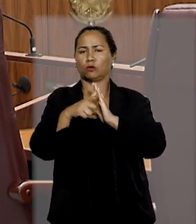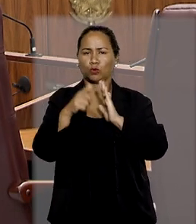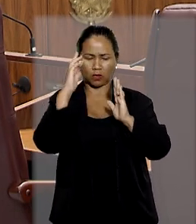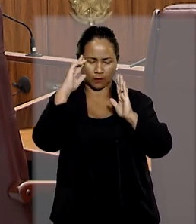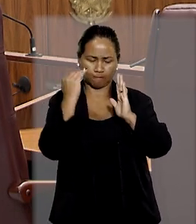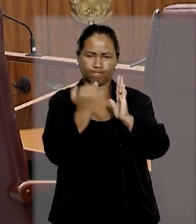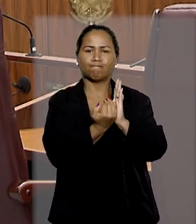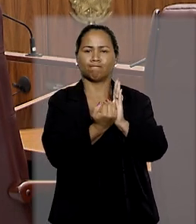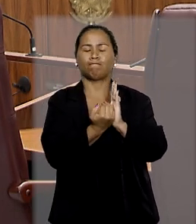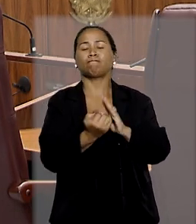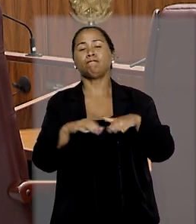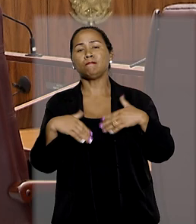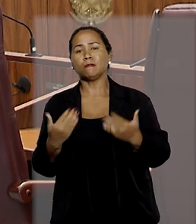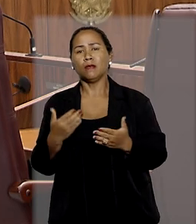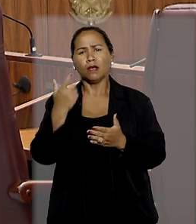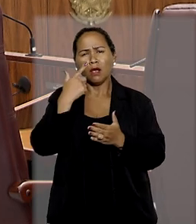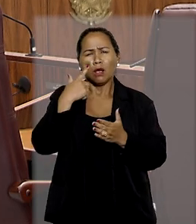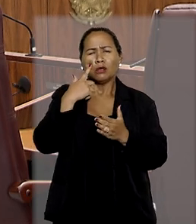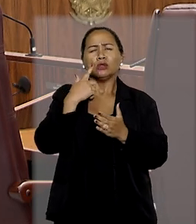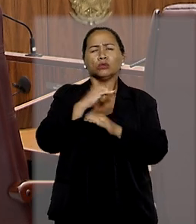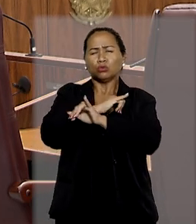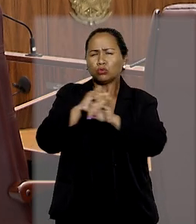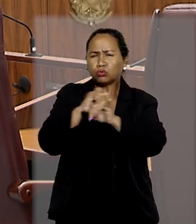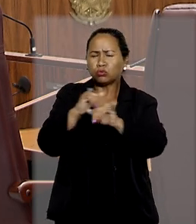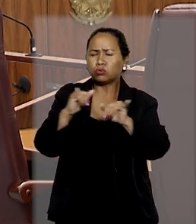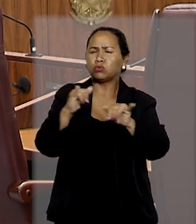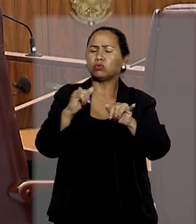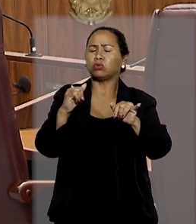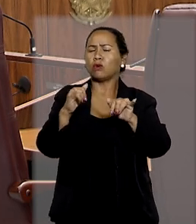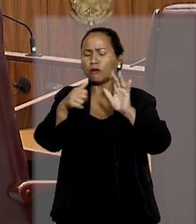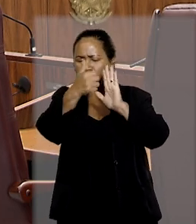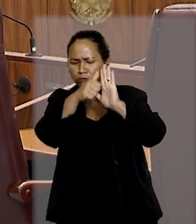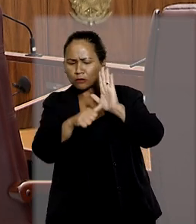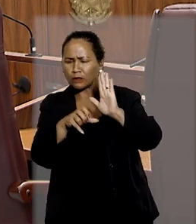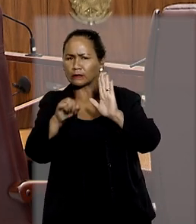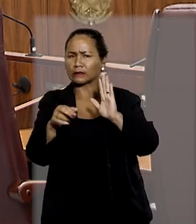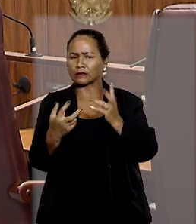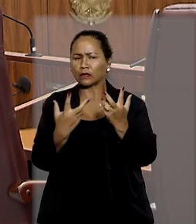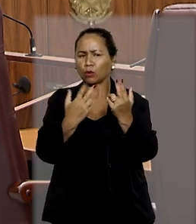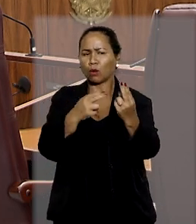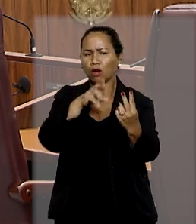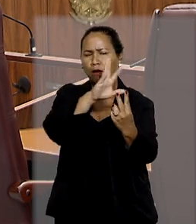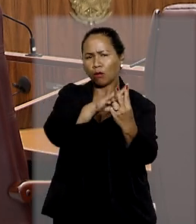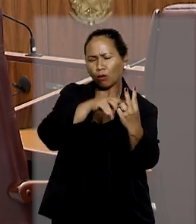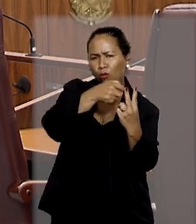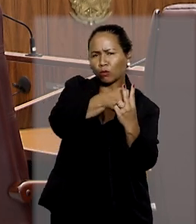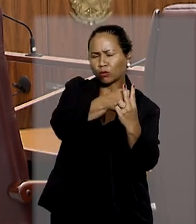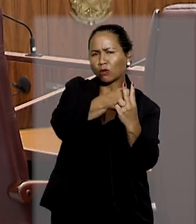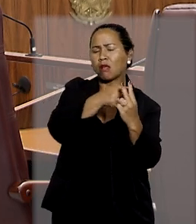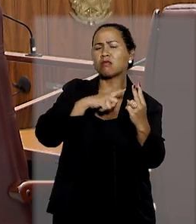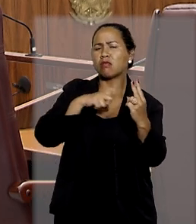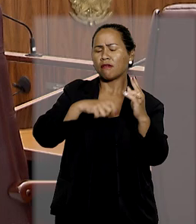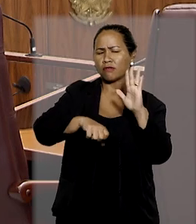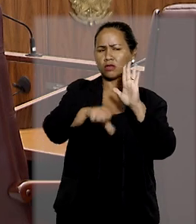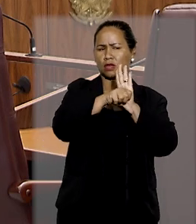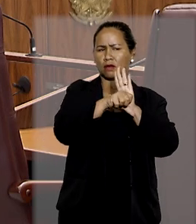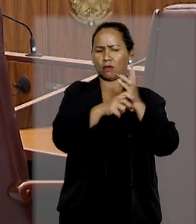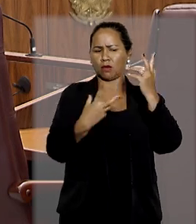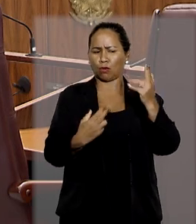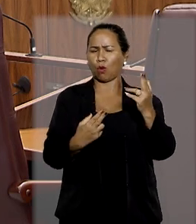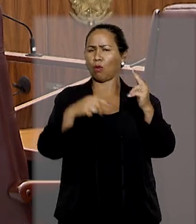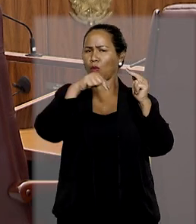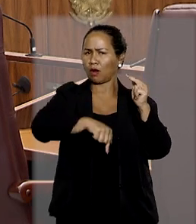As informações seriam utilizadas para apurar se o mesmo investigado praticou um crime tipificado na legislação